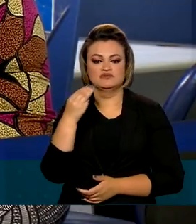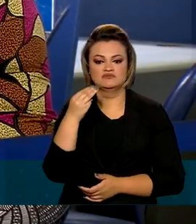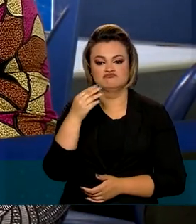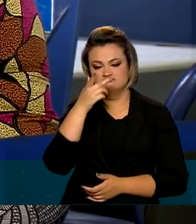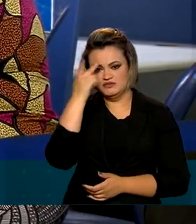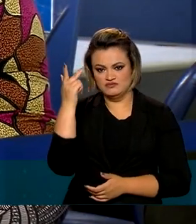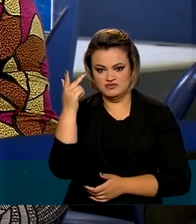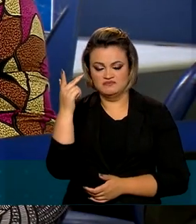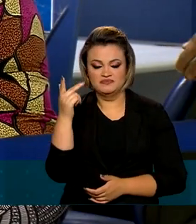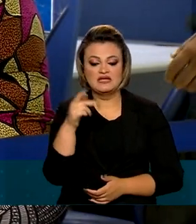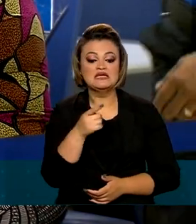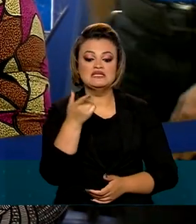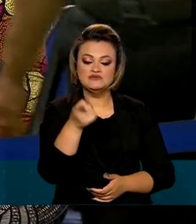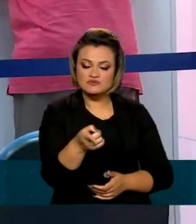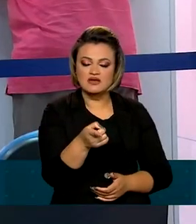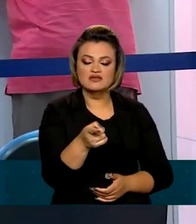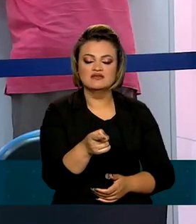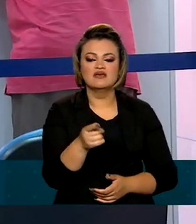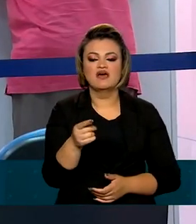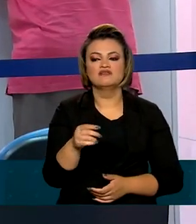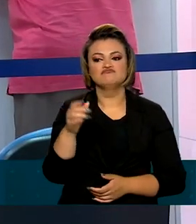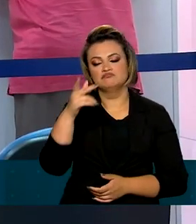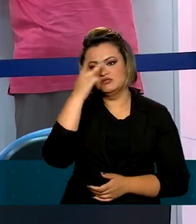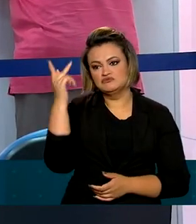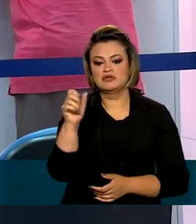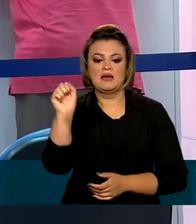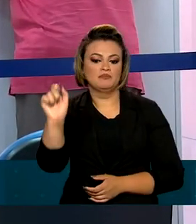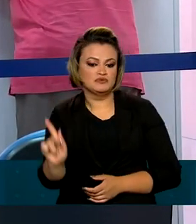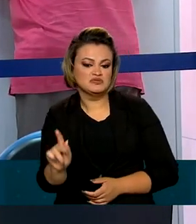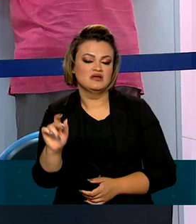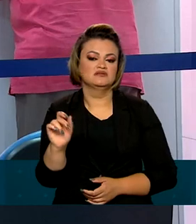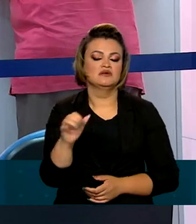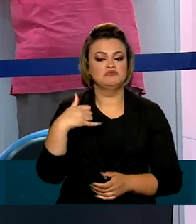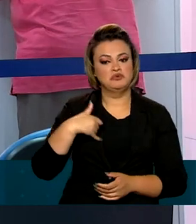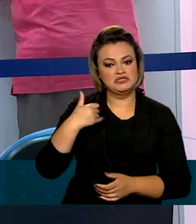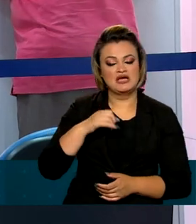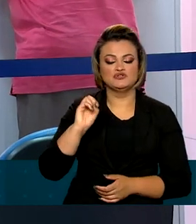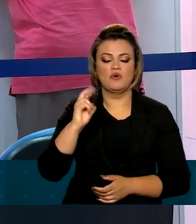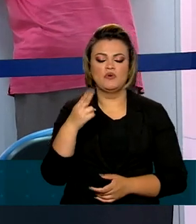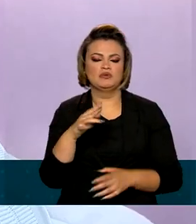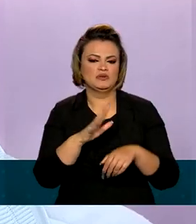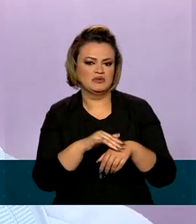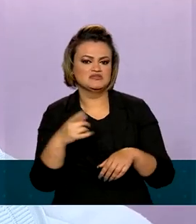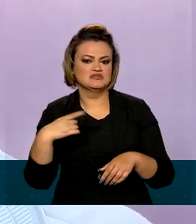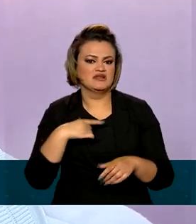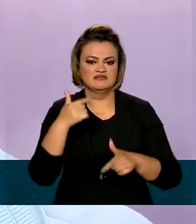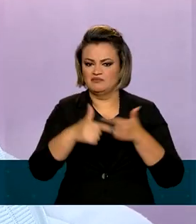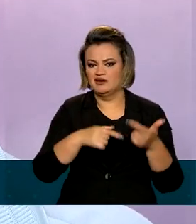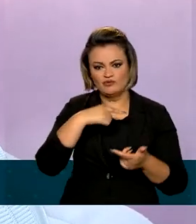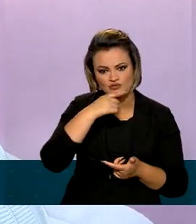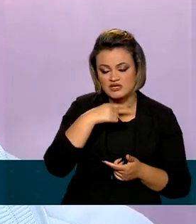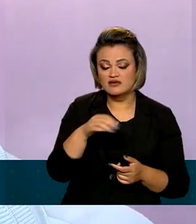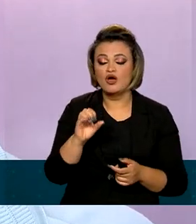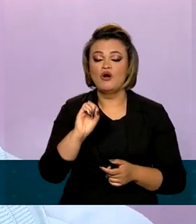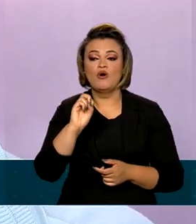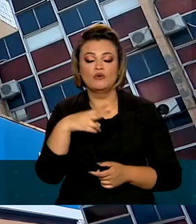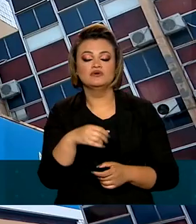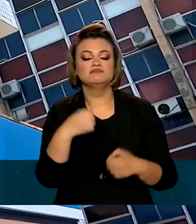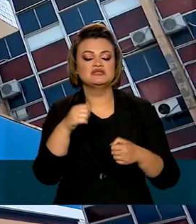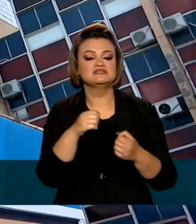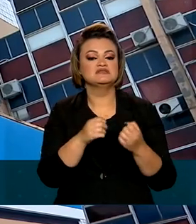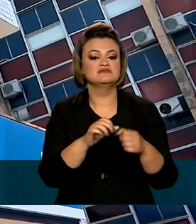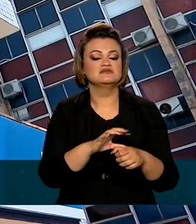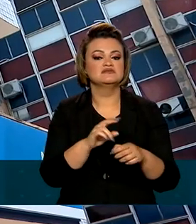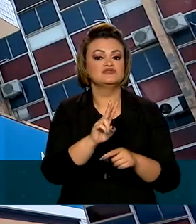São benefícios previdenciários a pessoas que se aposentam por idade ou invalidez ou que precisam recorrer ao seguro